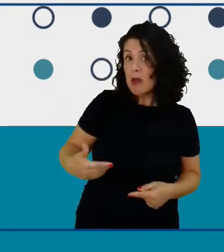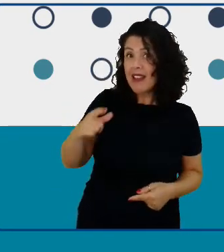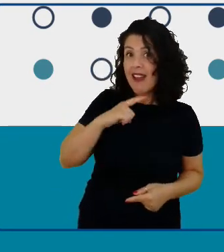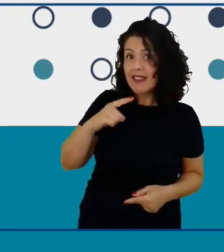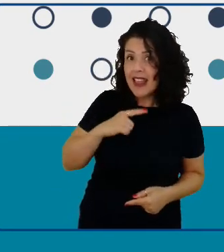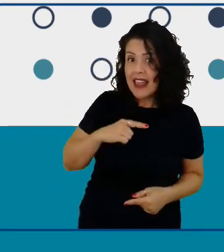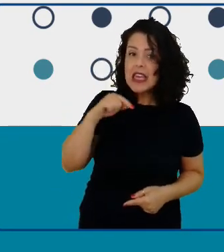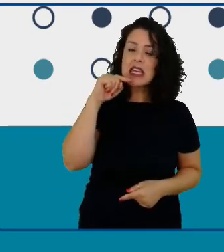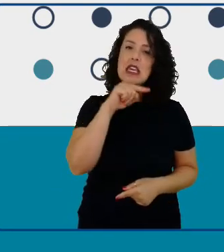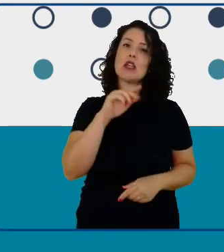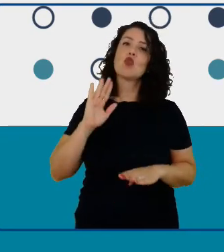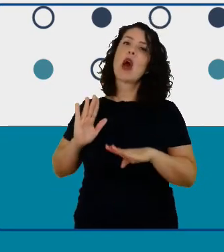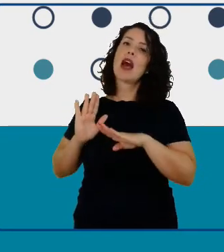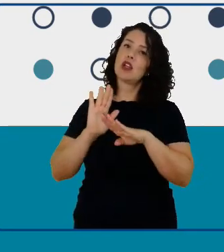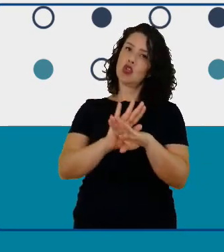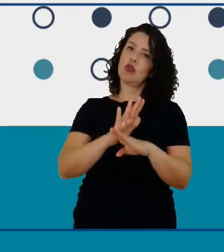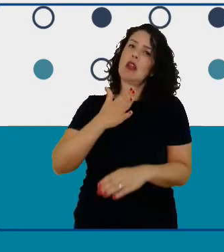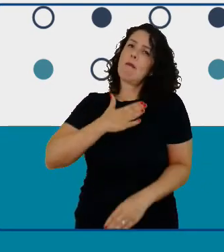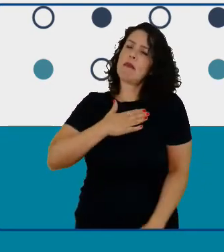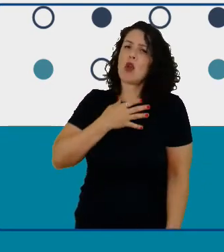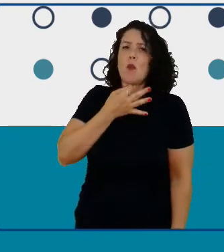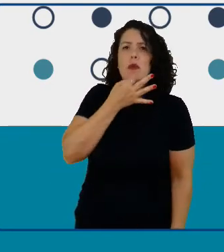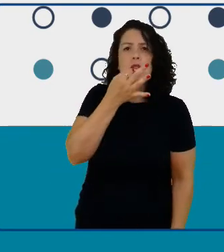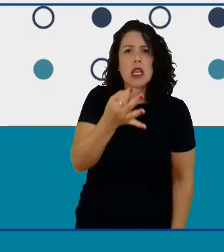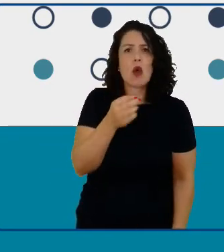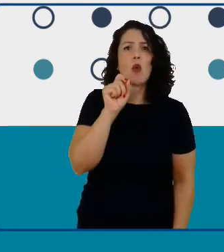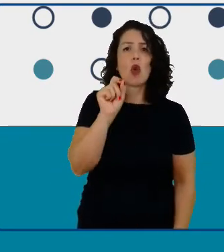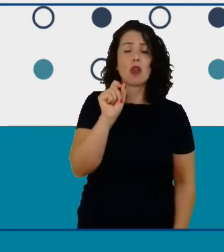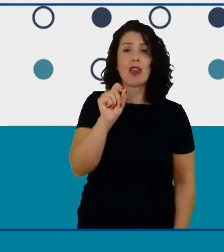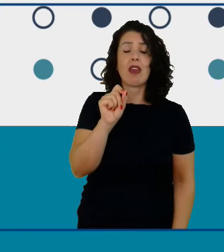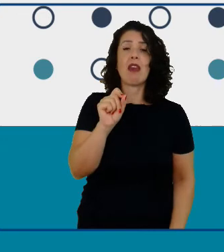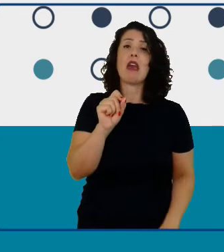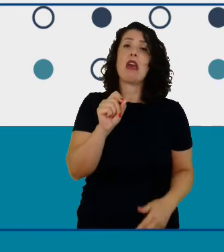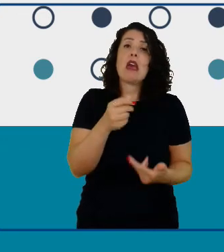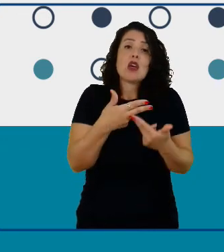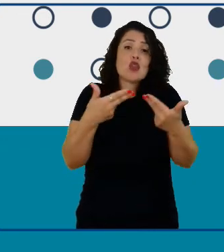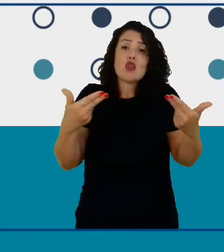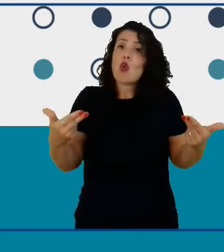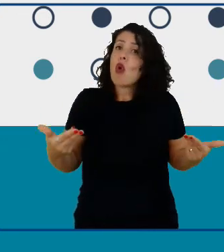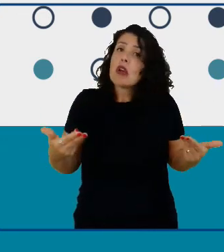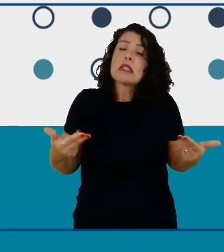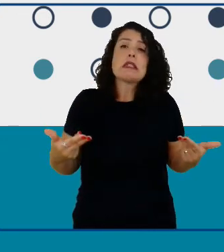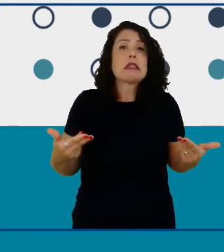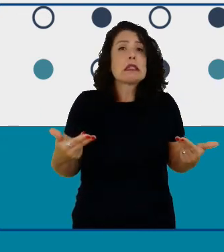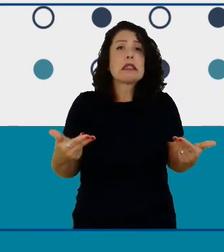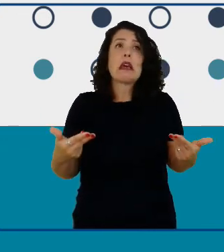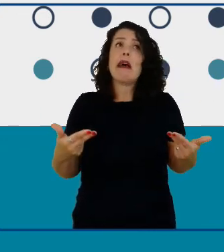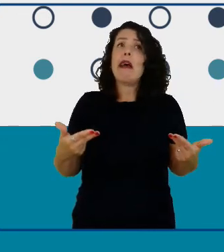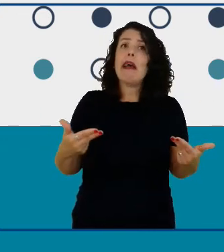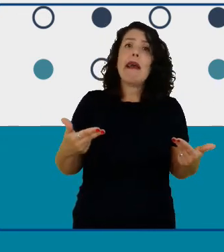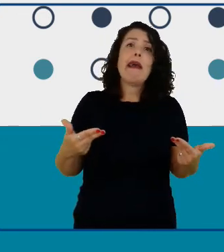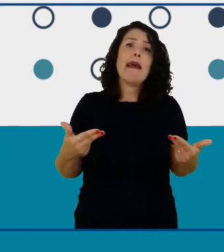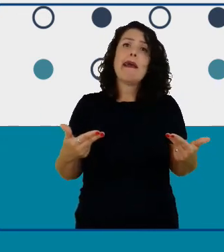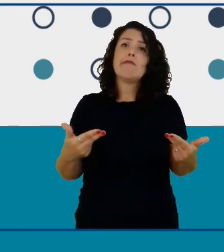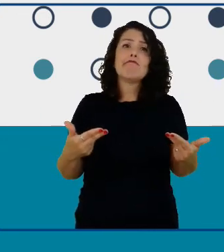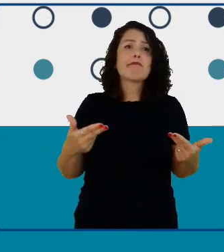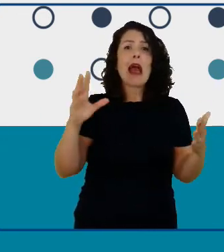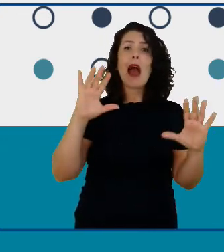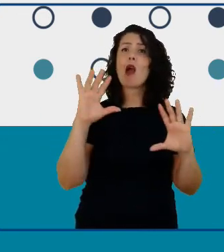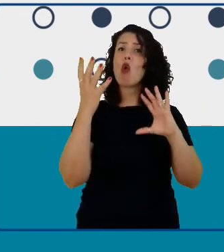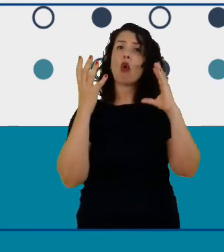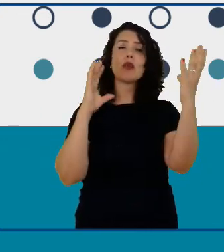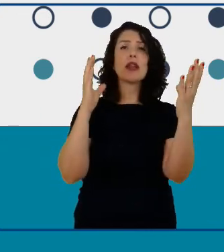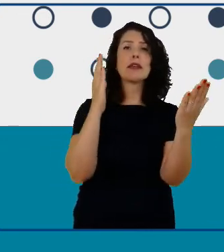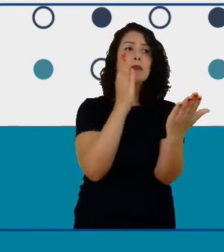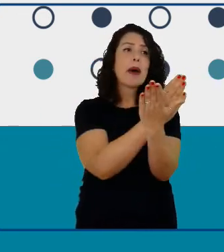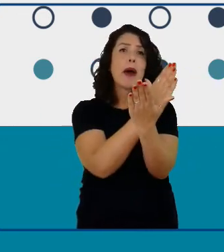na minha opinião é que você evita que essas ações sejam pontuais elas sejam só de